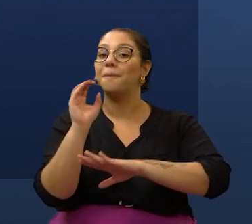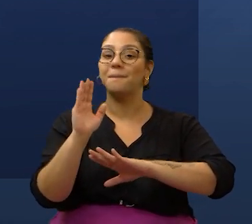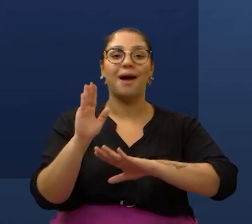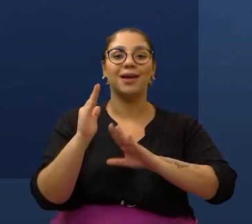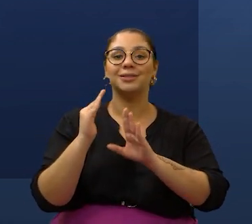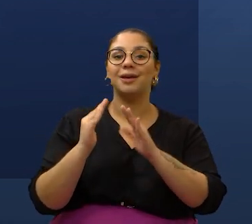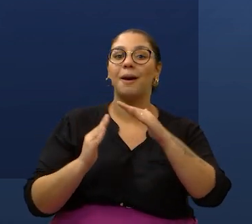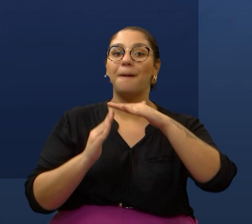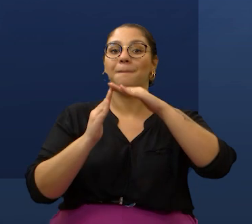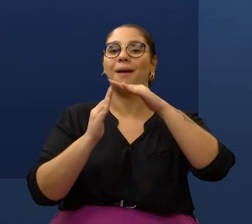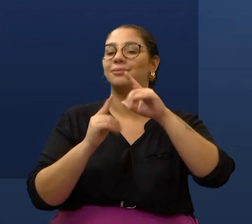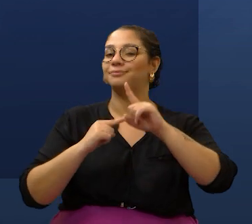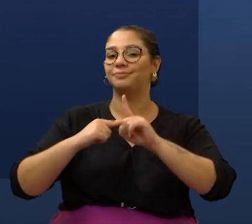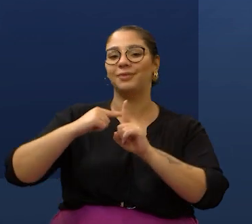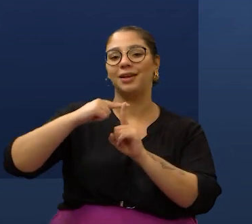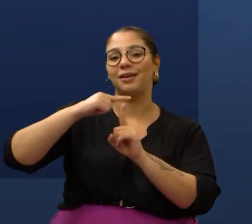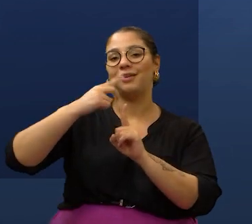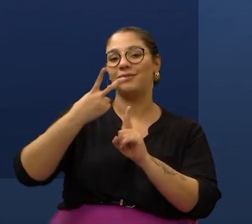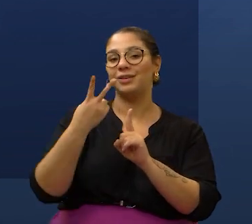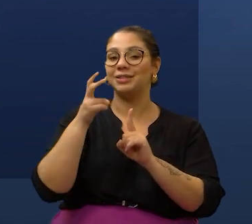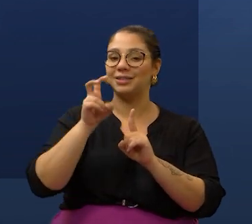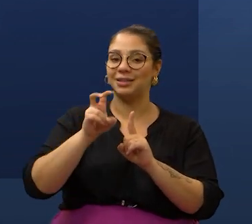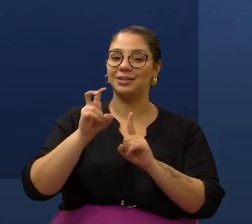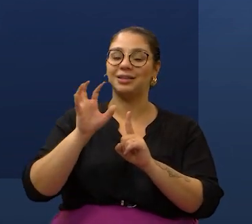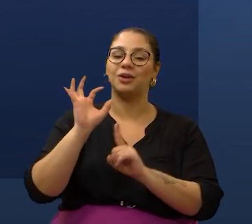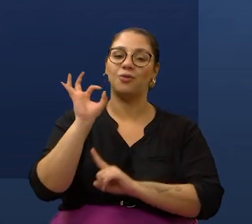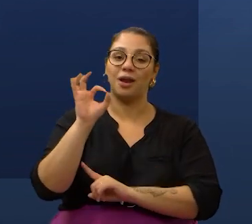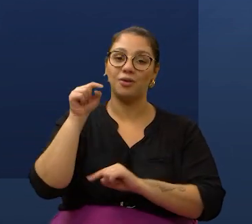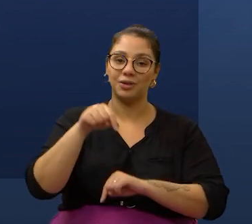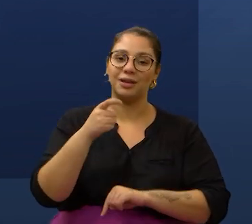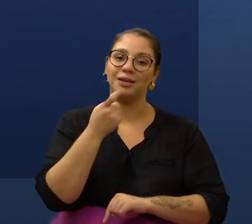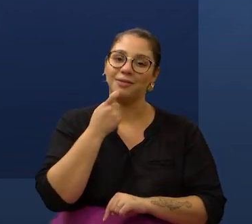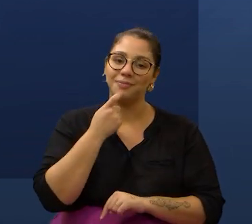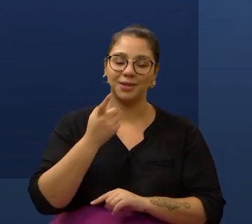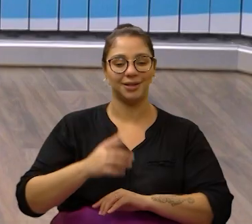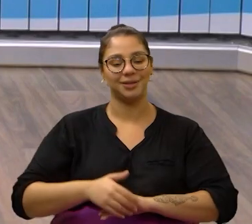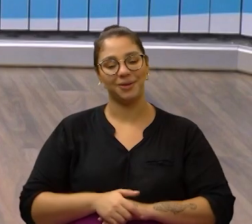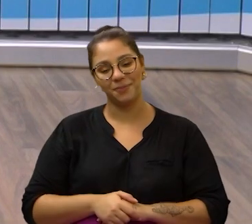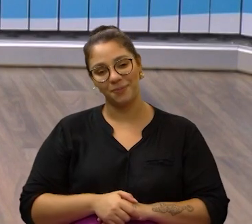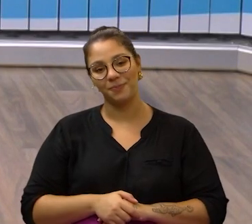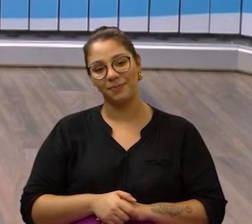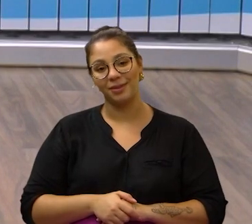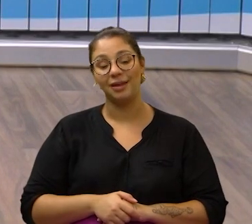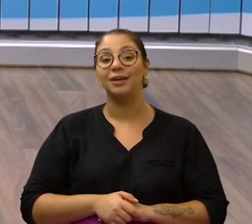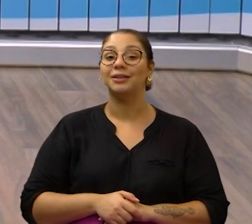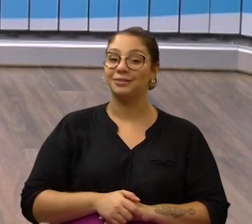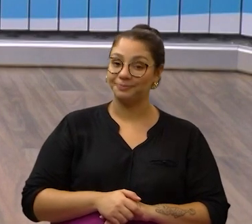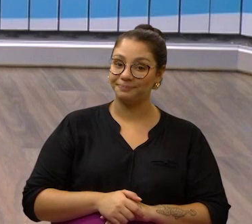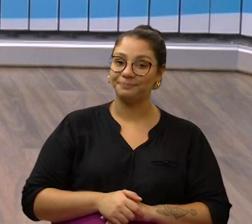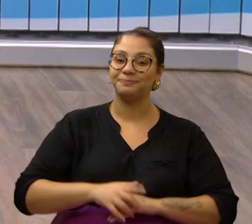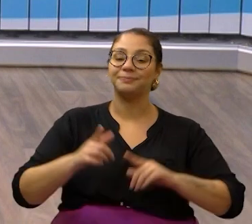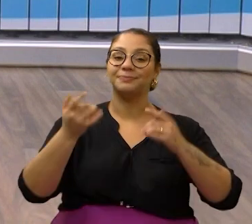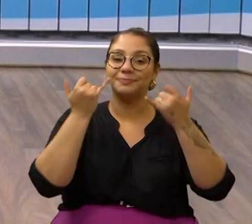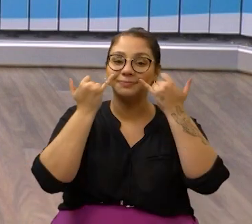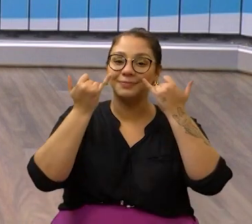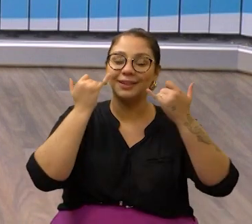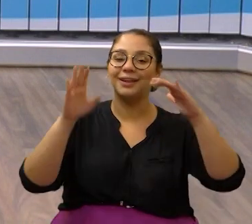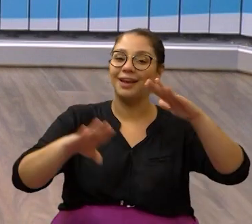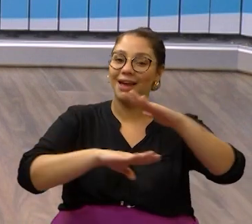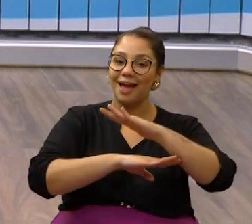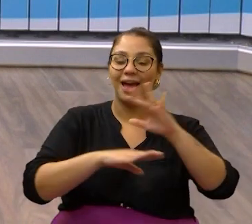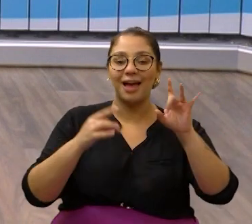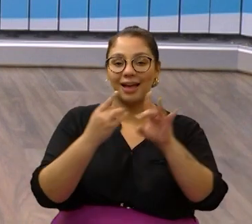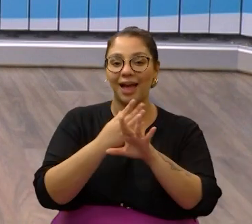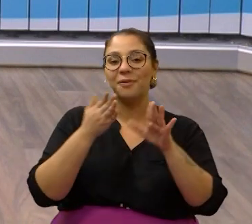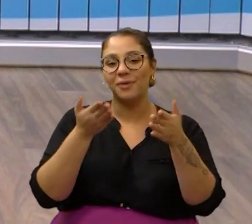não passa dos 25 graus aqui para a cidade de Campinas. O Câmara Notícia fica por aqui. Muito